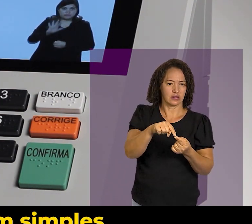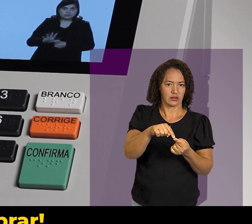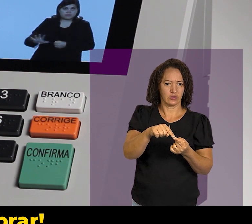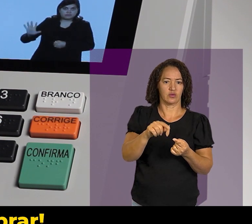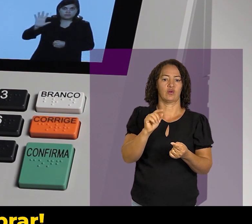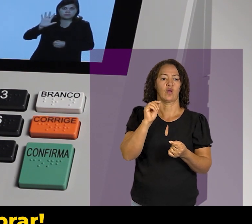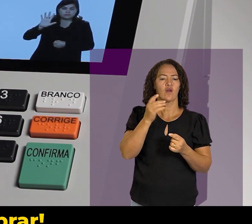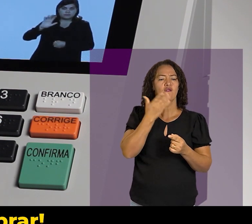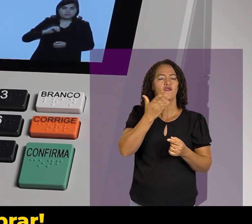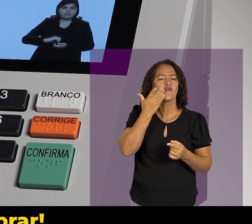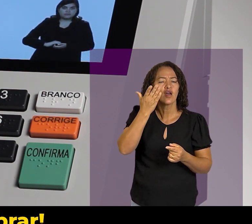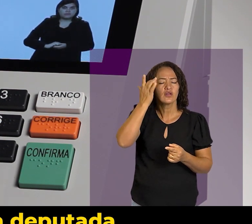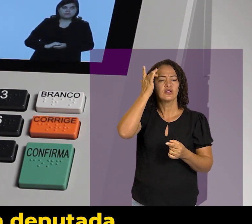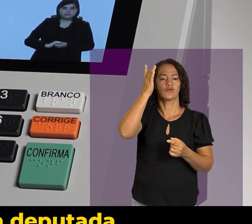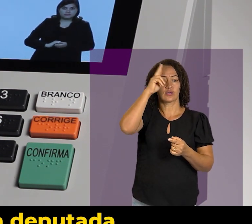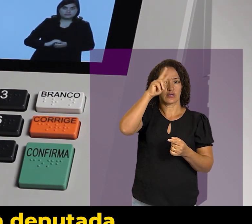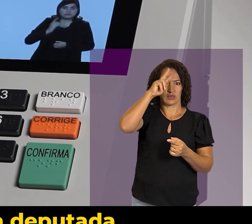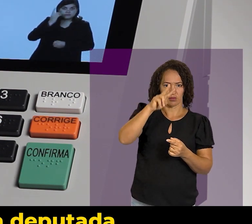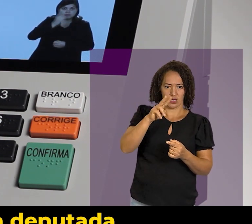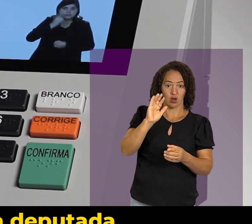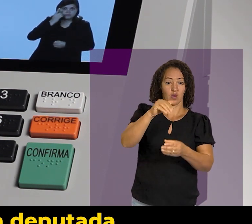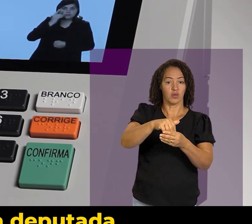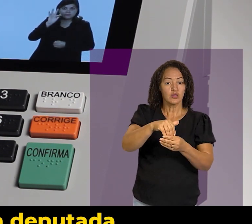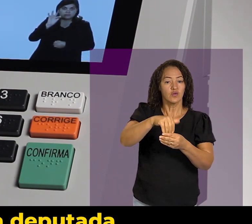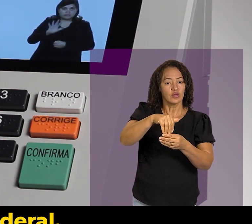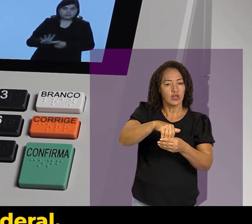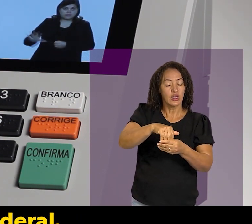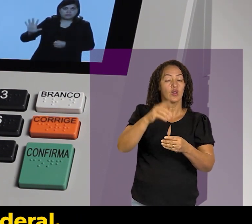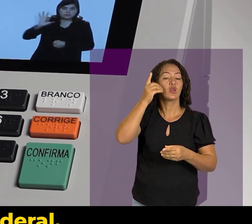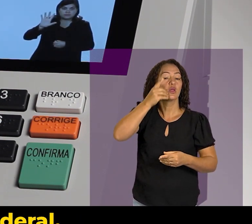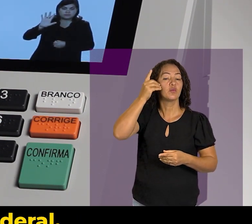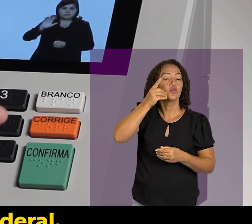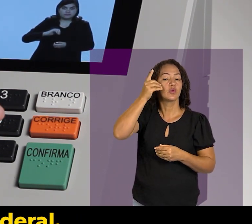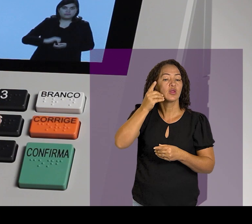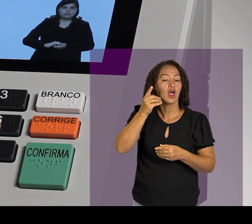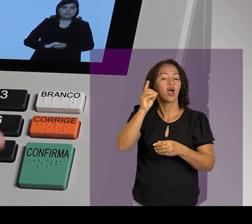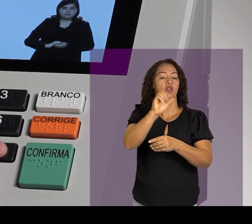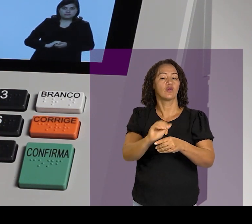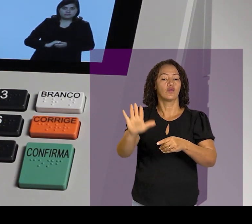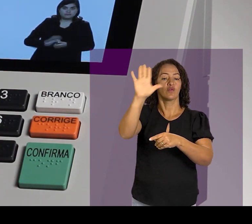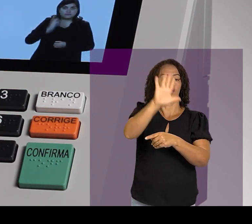simples e fácil de lembrar. Começa votando pra deputada ou deputado federal.